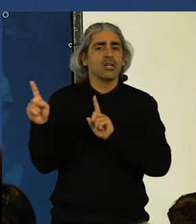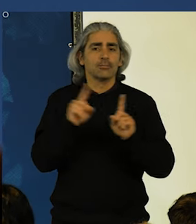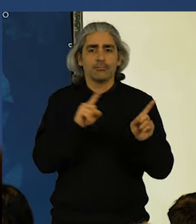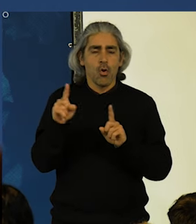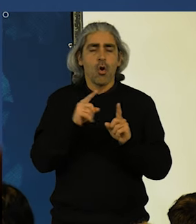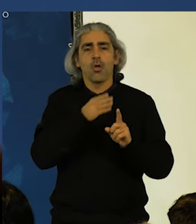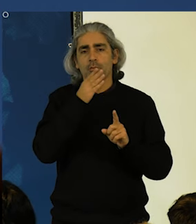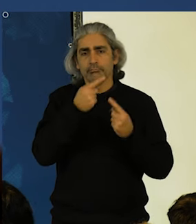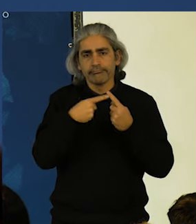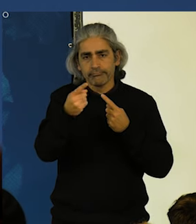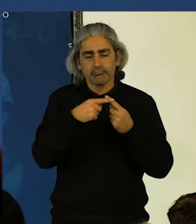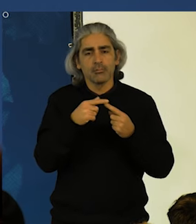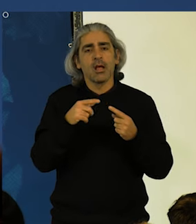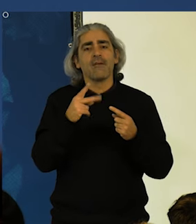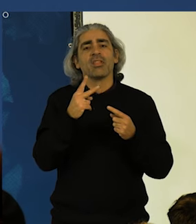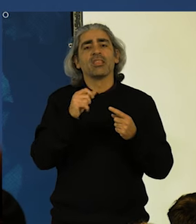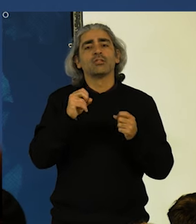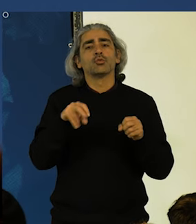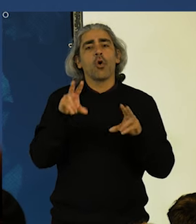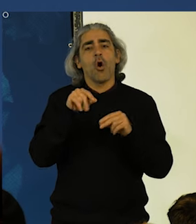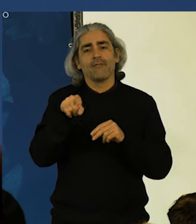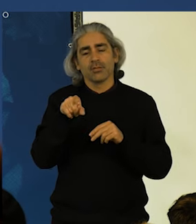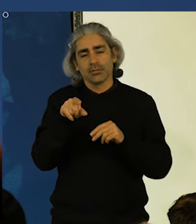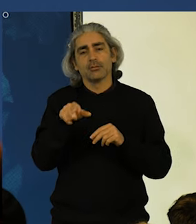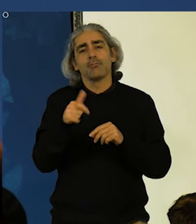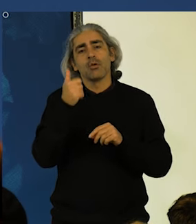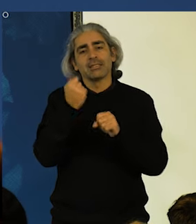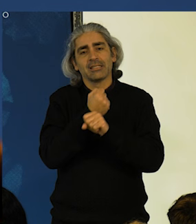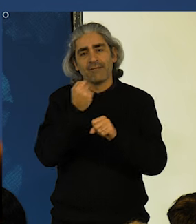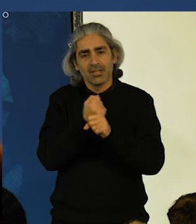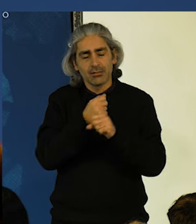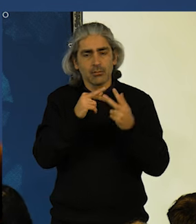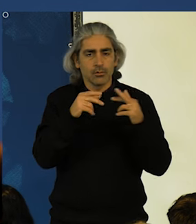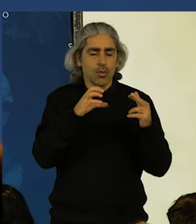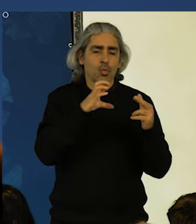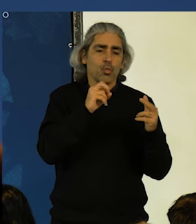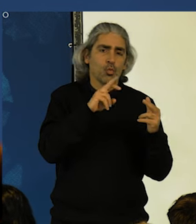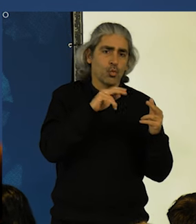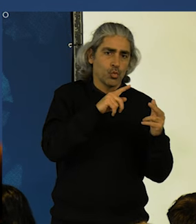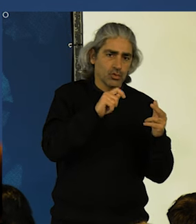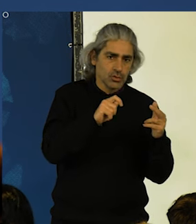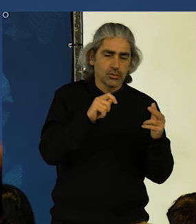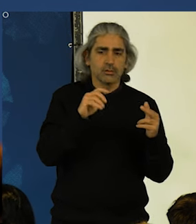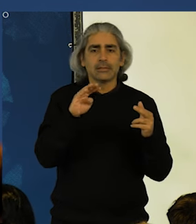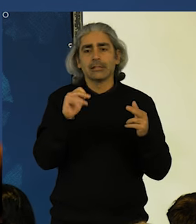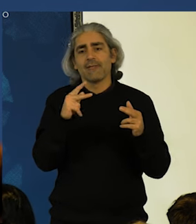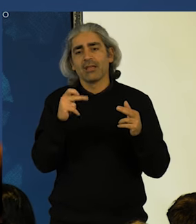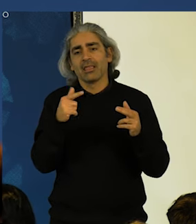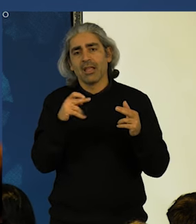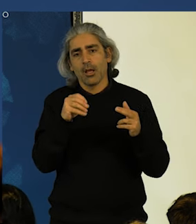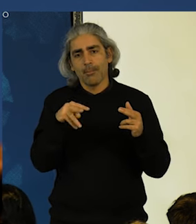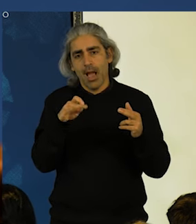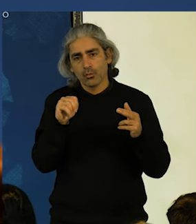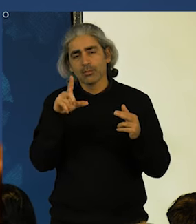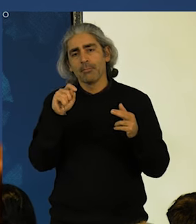na linha ferroviária de vendas novas, para um melhor serviço de transportes públicos entre os Conselhos de Cruz, de Salvaterra de Magos e do Cartacho, e